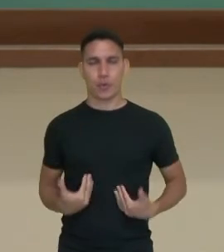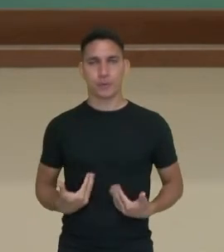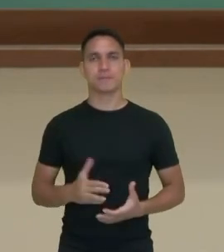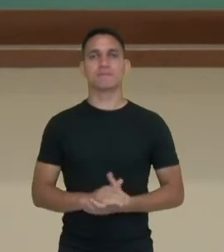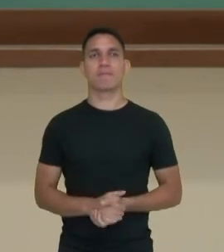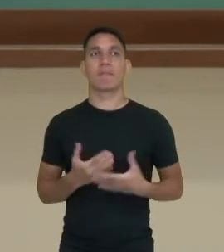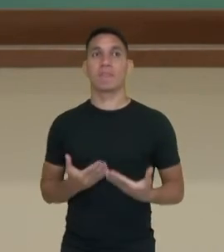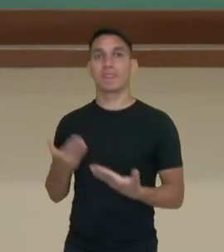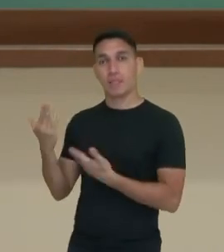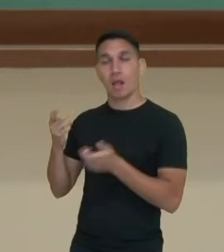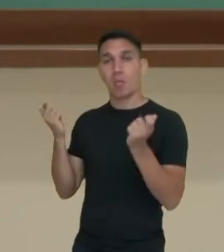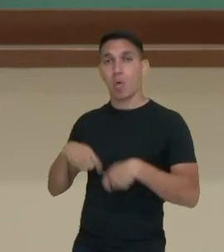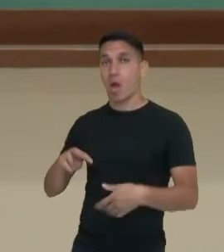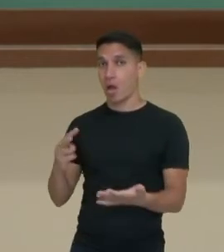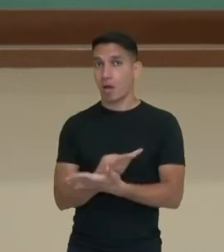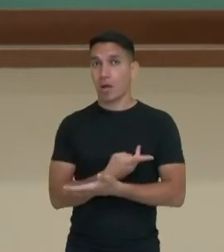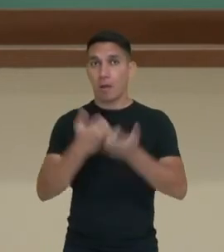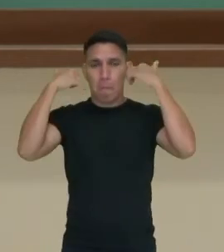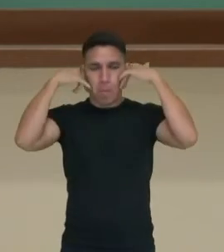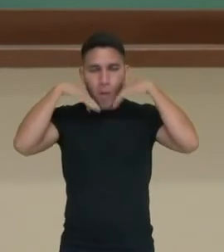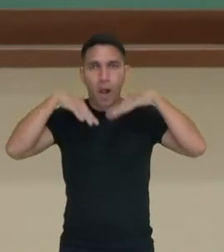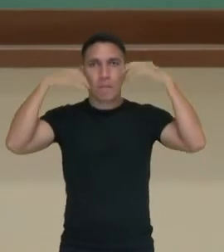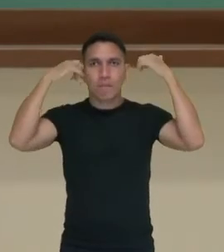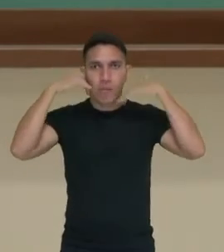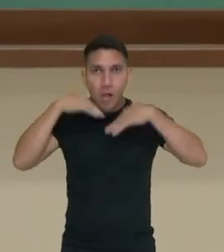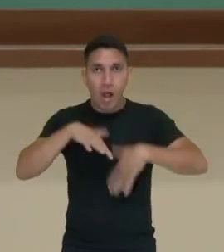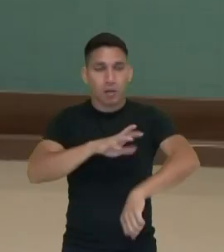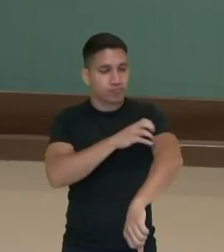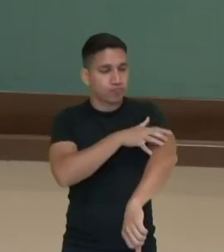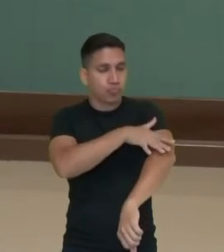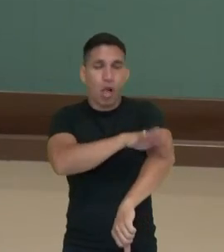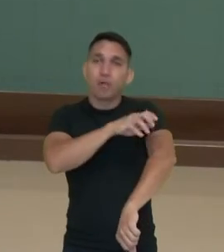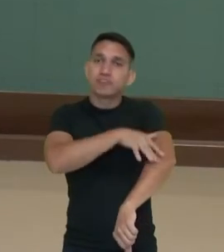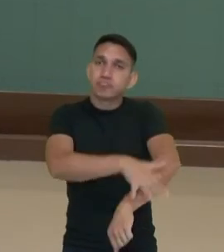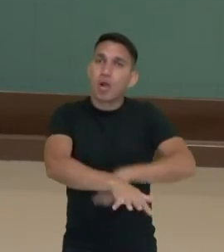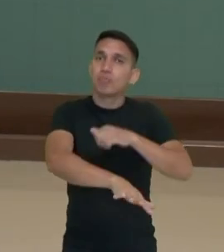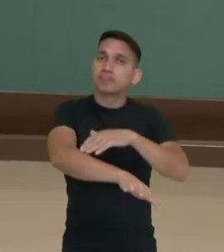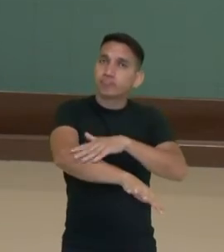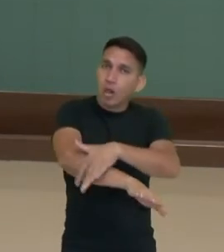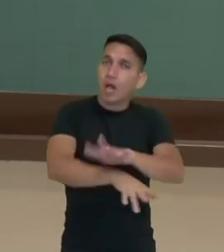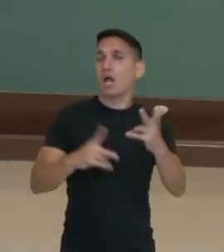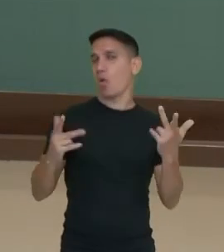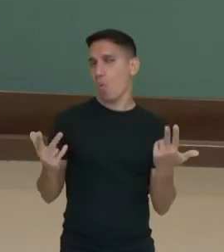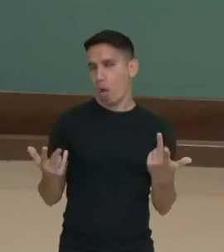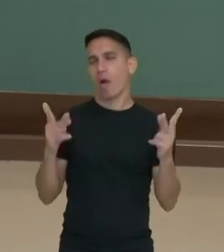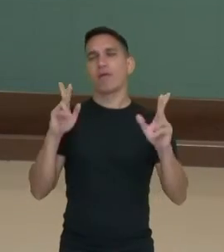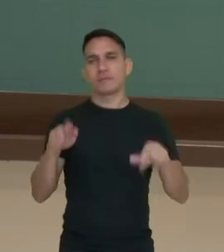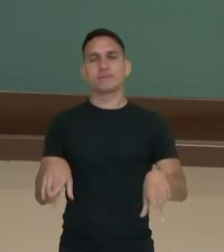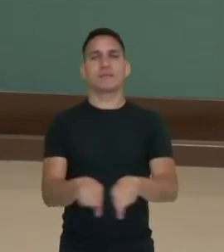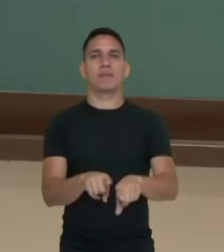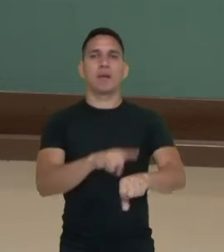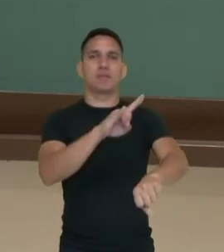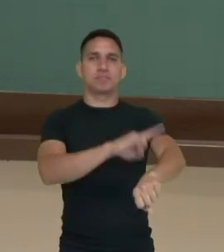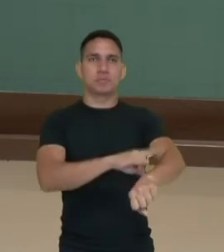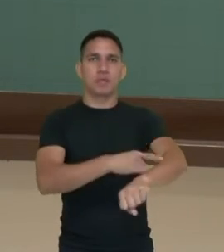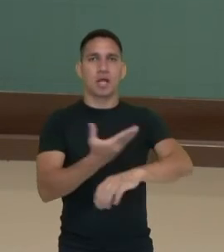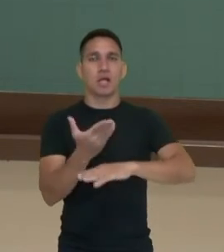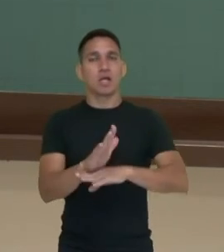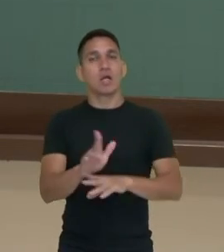A excreção pode acontecer, então, na pele através do suor, que vai eliminar essas excretas também, além de ajudar na